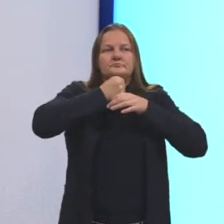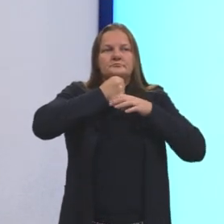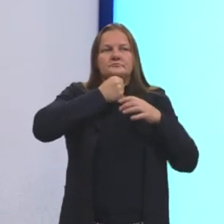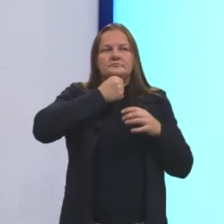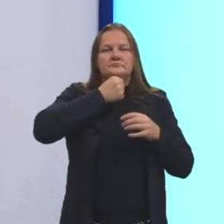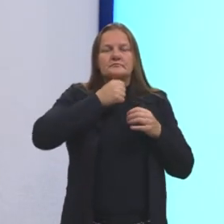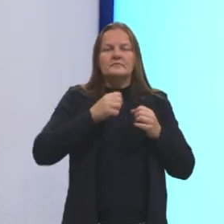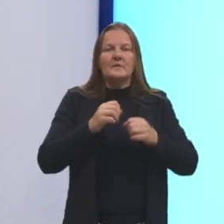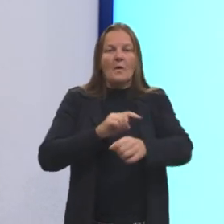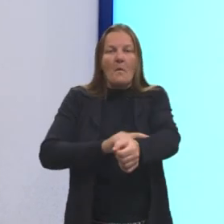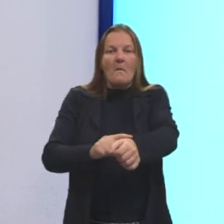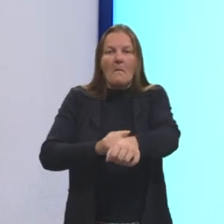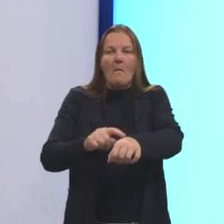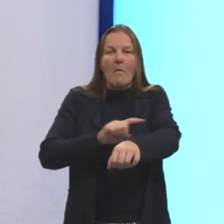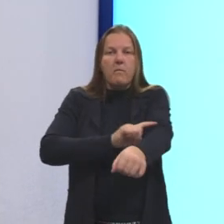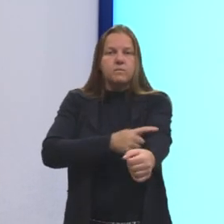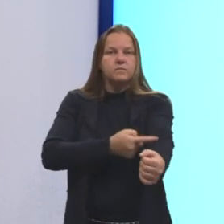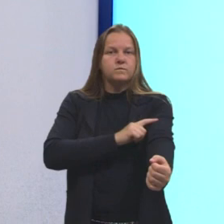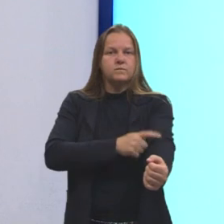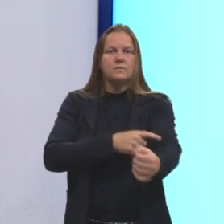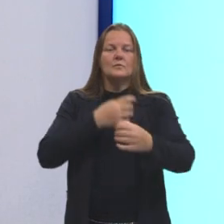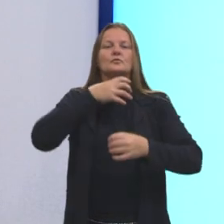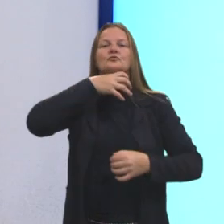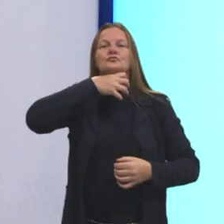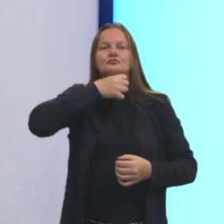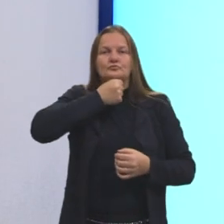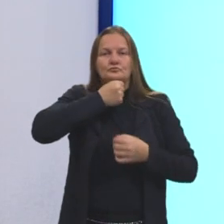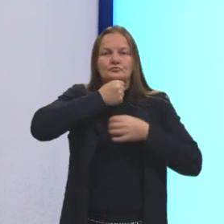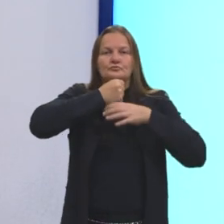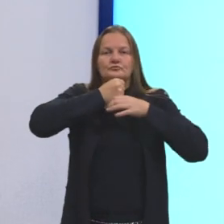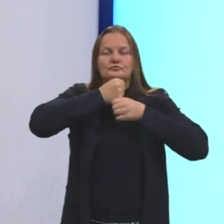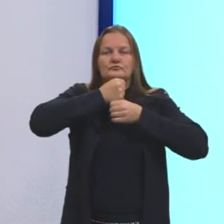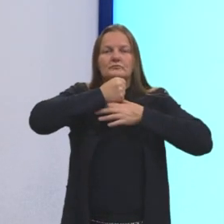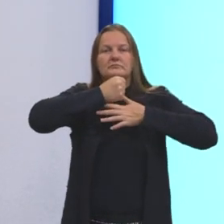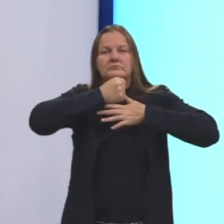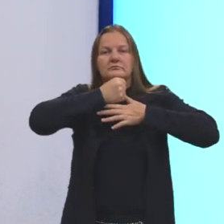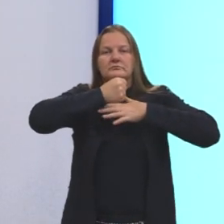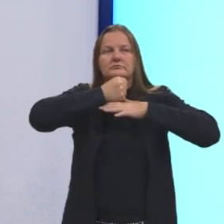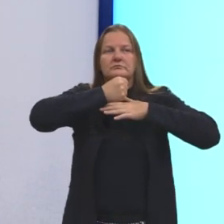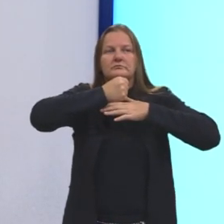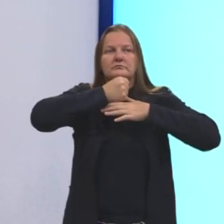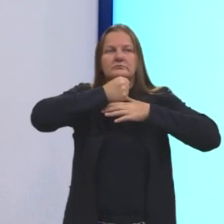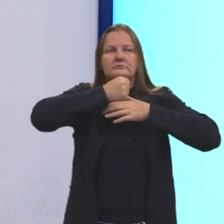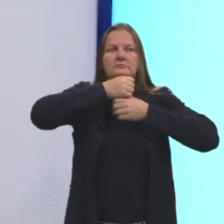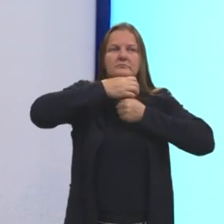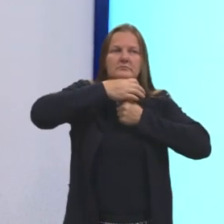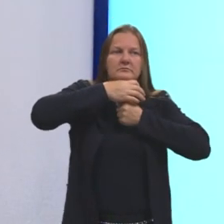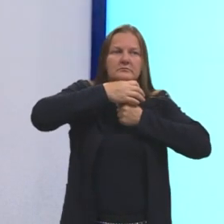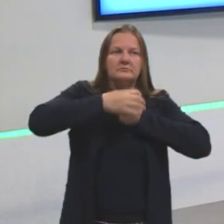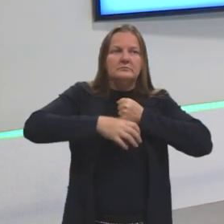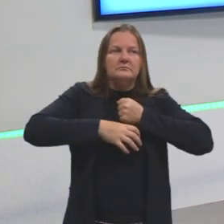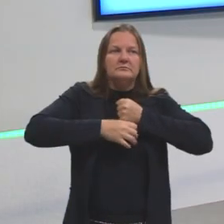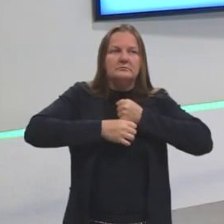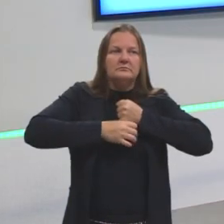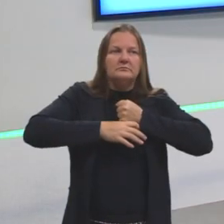camada muscular, então, em cima é contraída e embaixo é relaxado. Então, aqui, volte para mim, por favor.